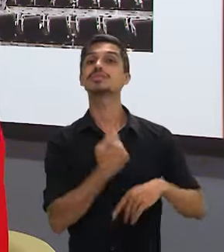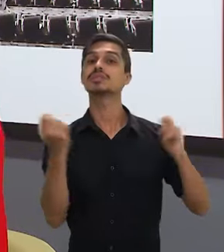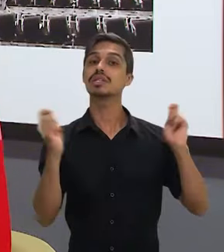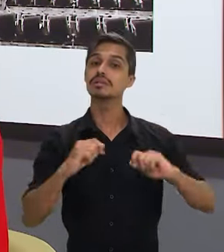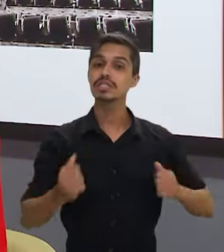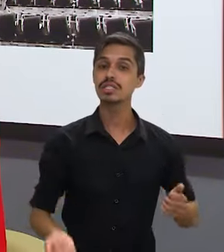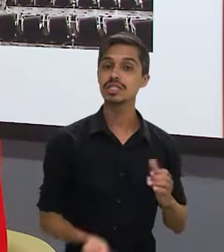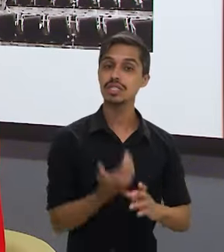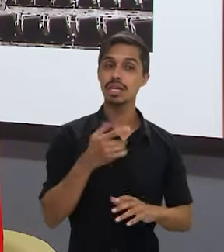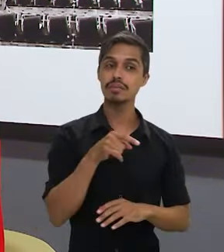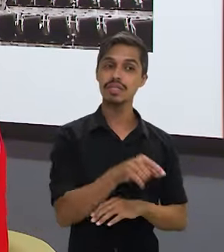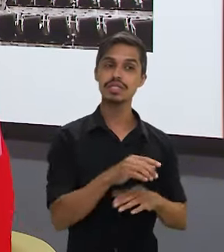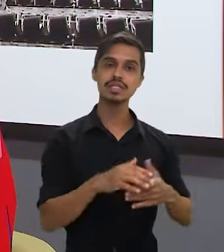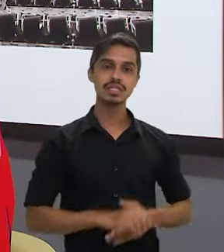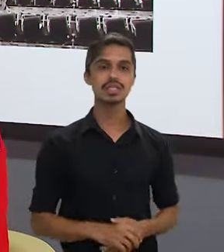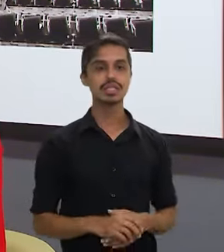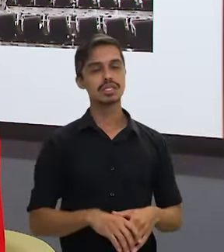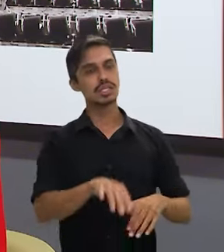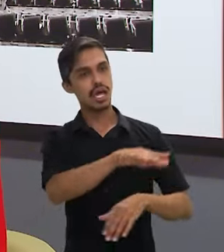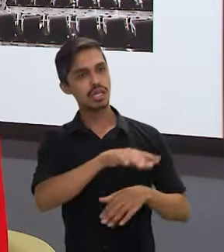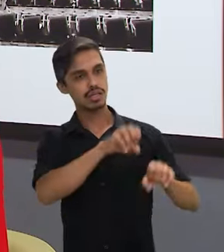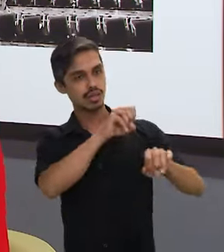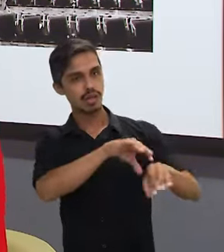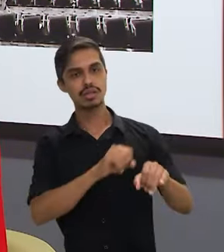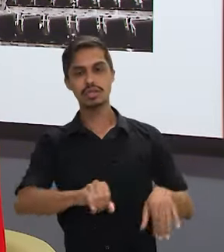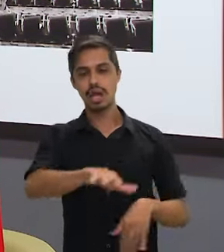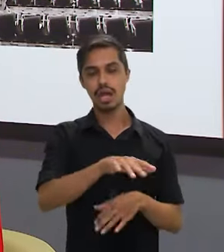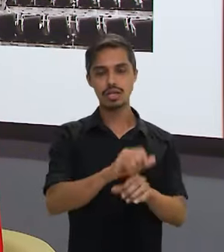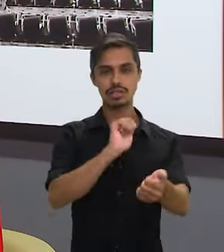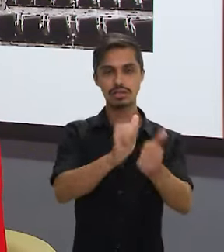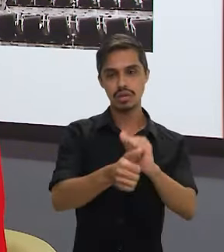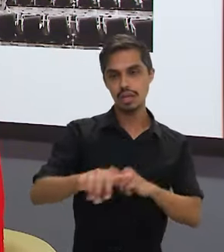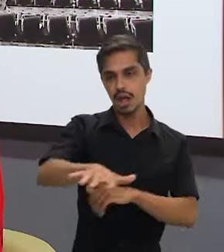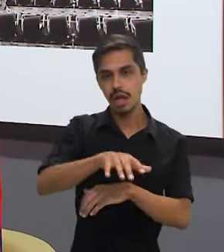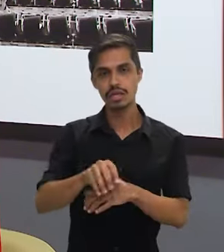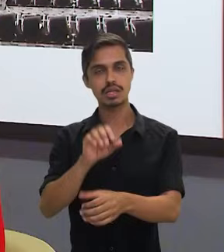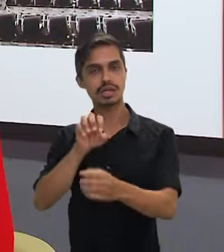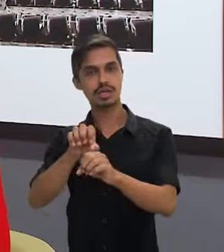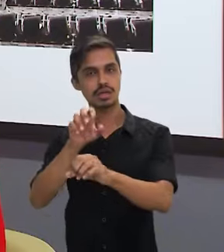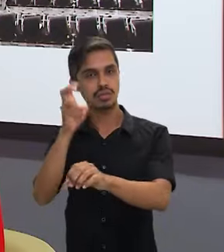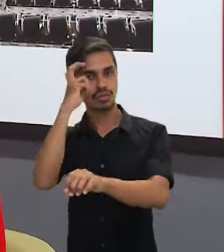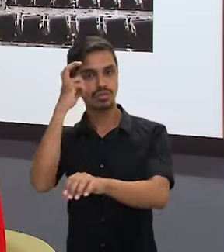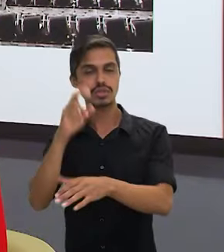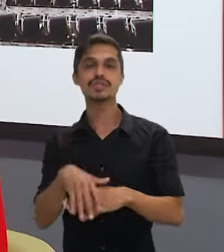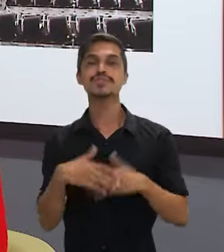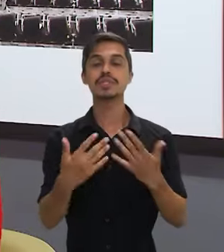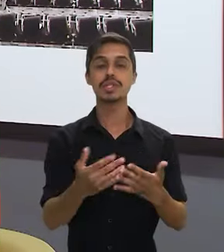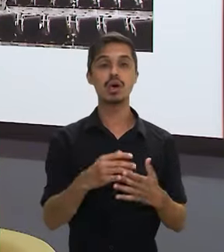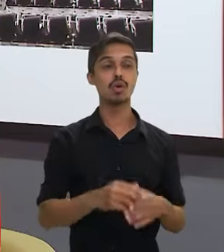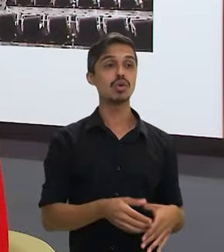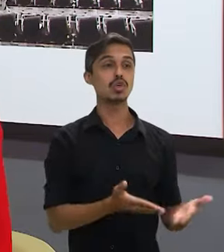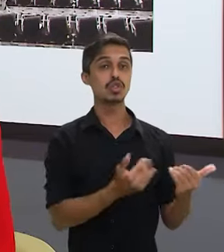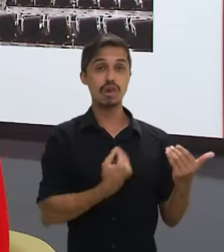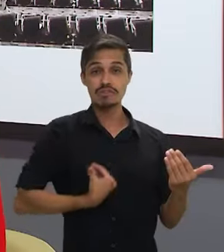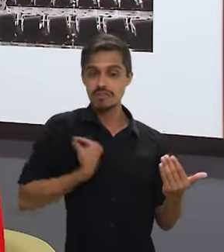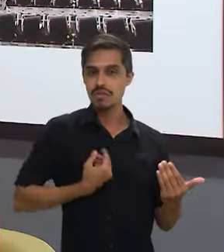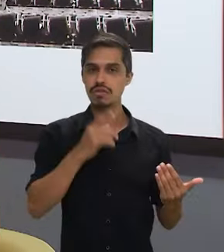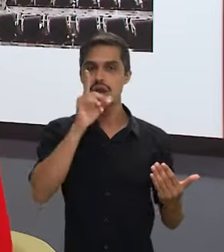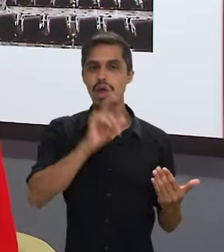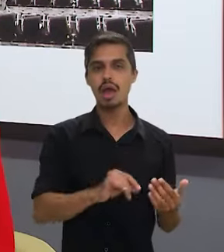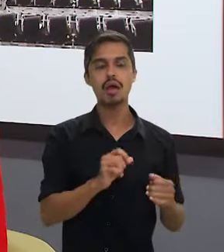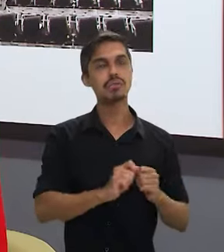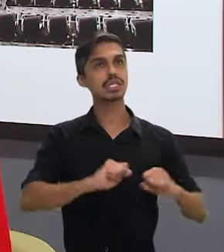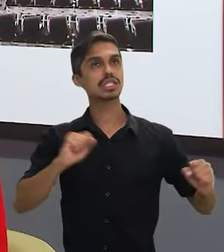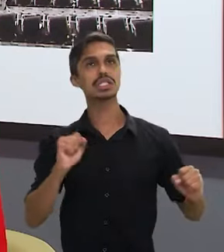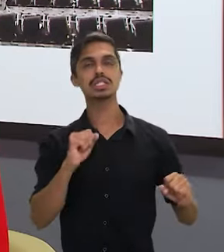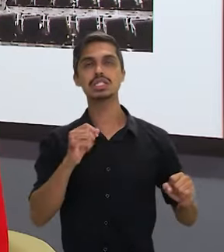providenciar para esses jovens. Então, fosse na área da educação, fosse na área do esporte, fosse na área da cultura. Então, o Juventude Negra Viva, ele é um grande, eu vou pensar,